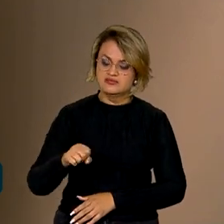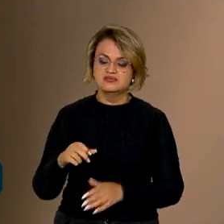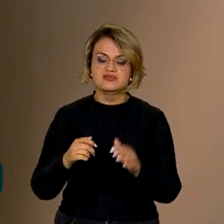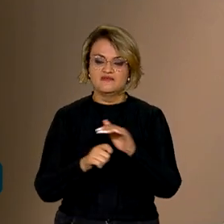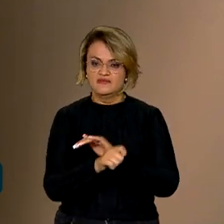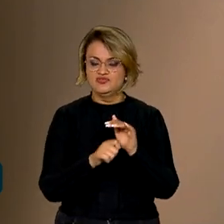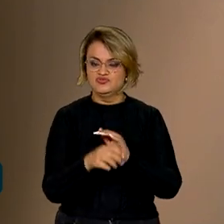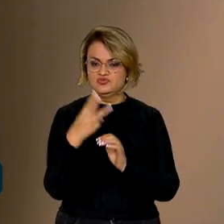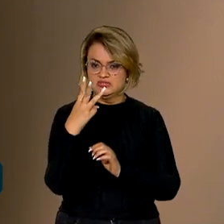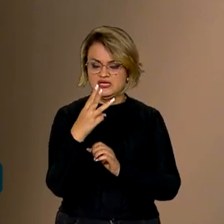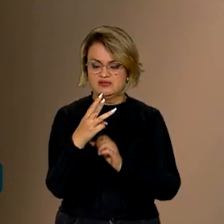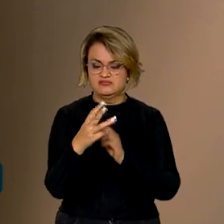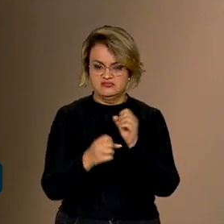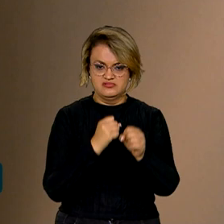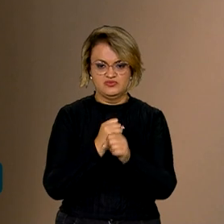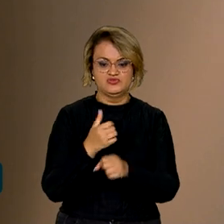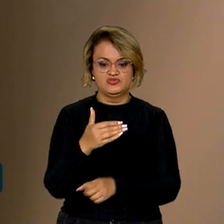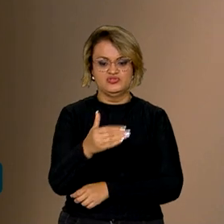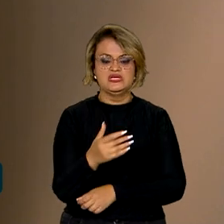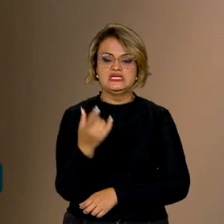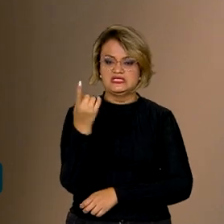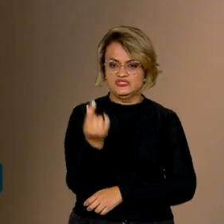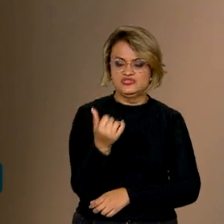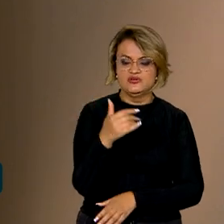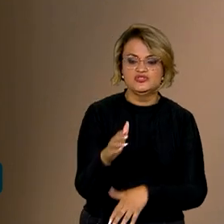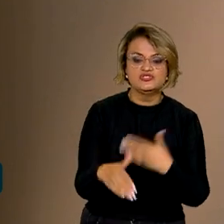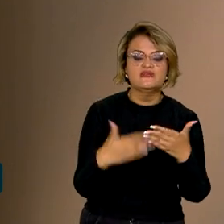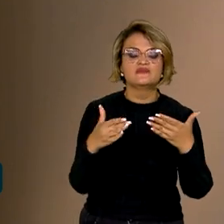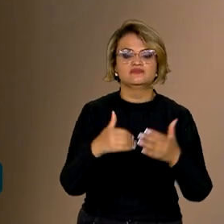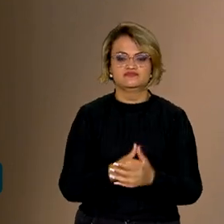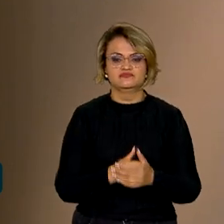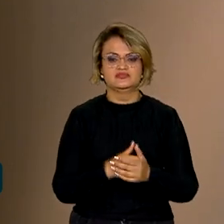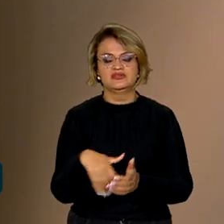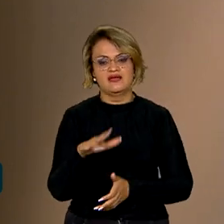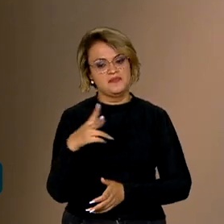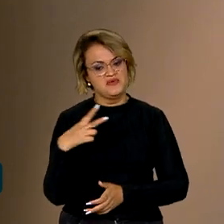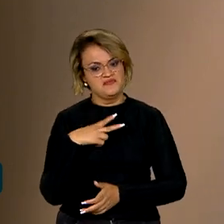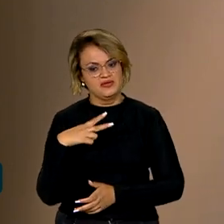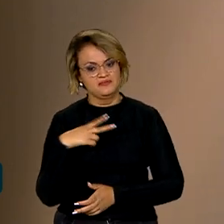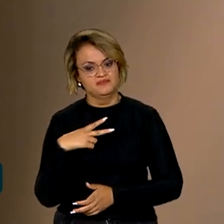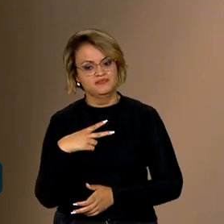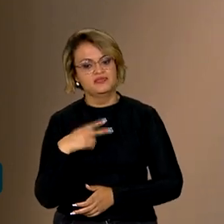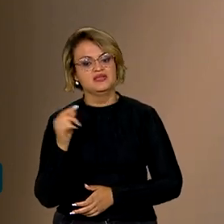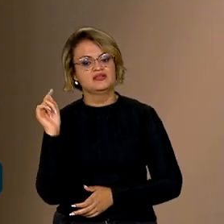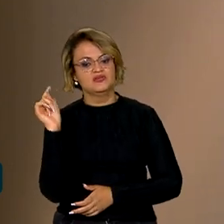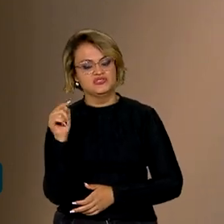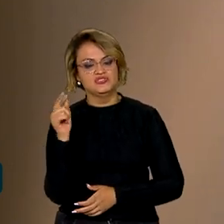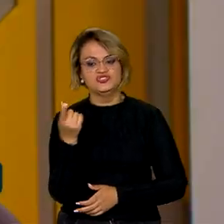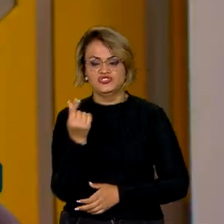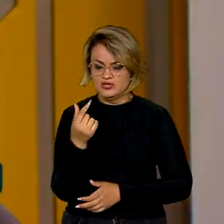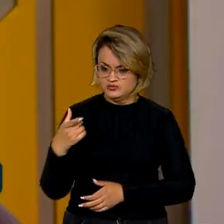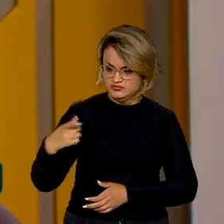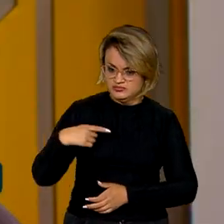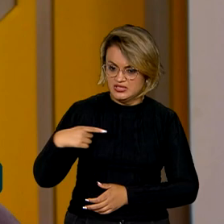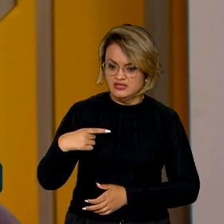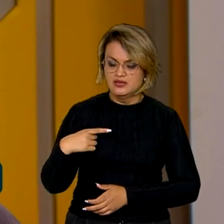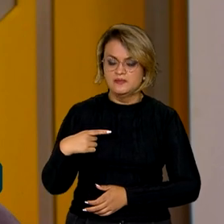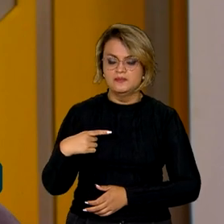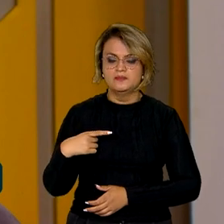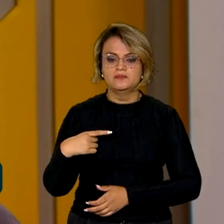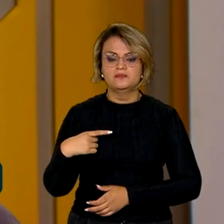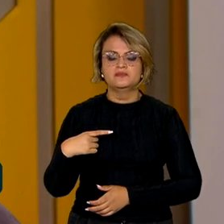três anos, e esse recurso, a gente está alavancando recursos do setor privado. Então, a gente entra com recurso e